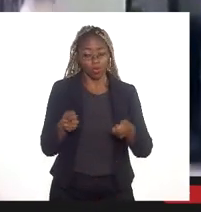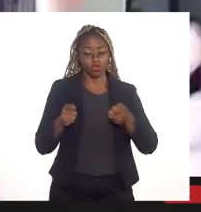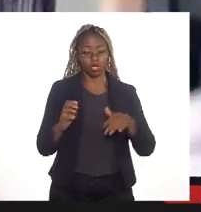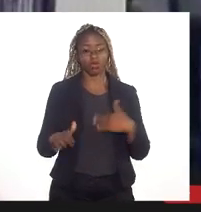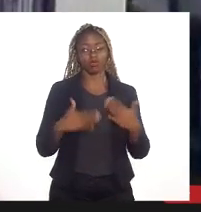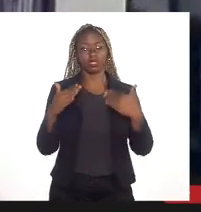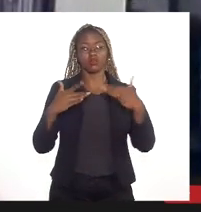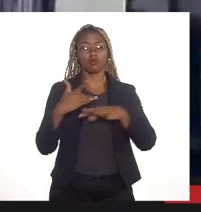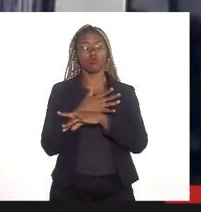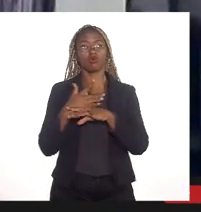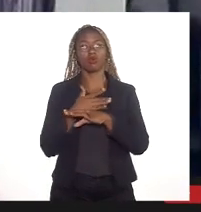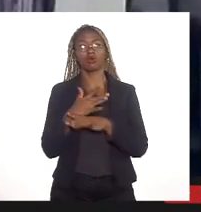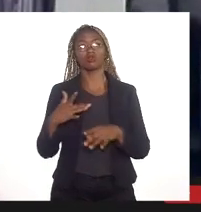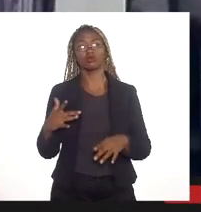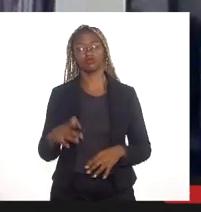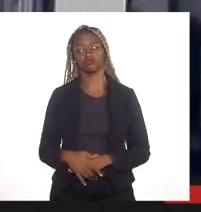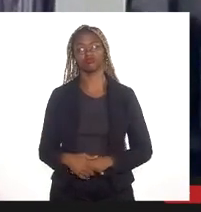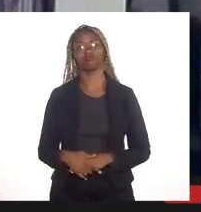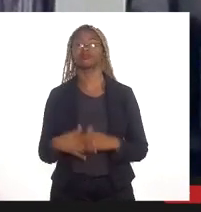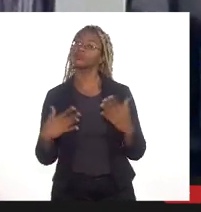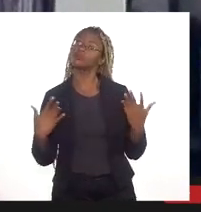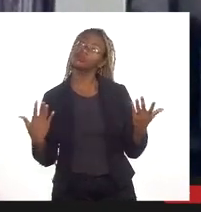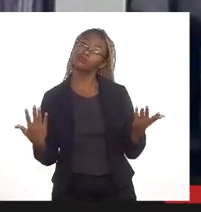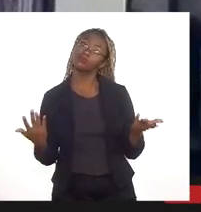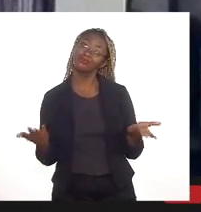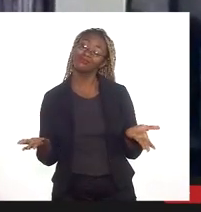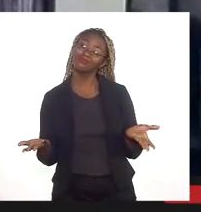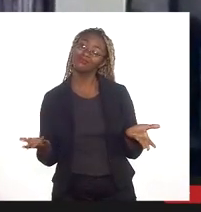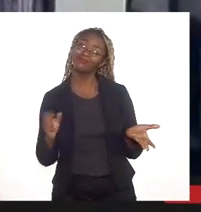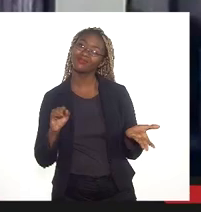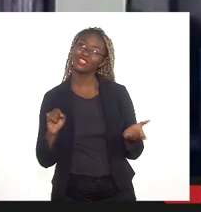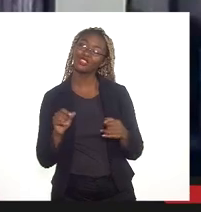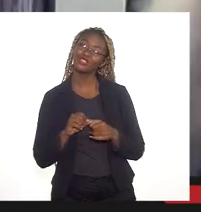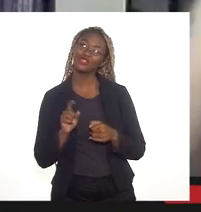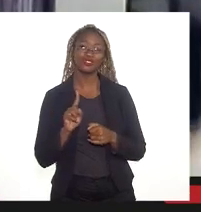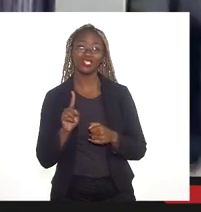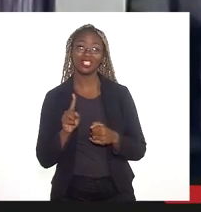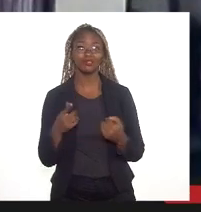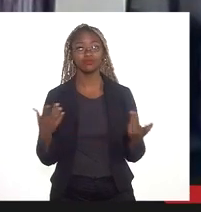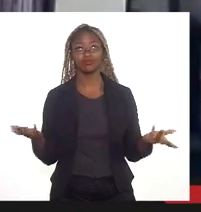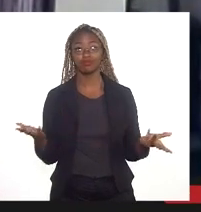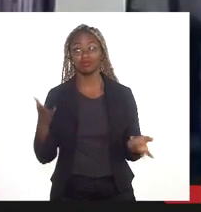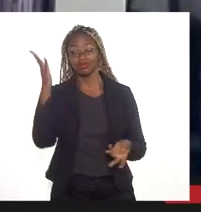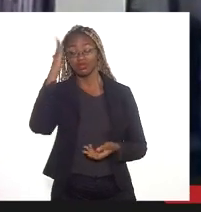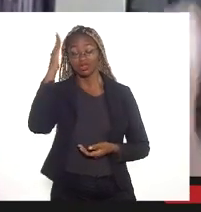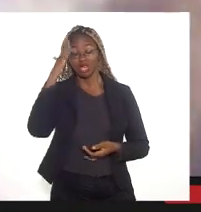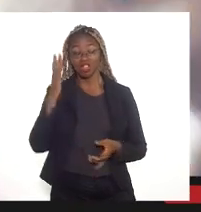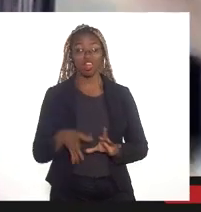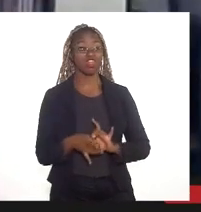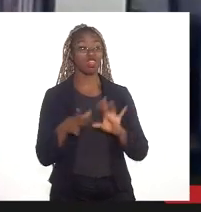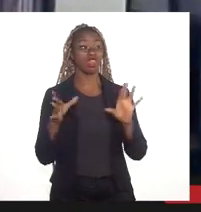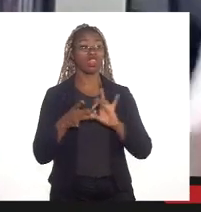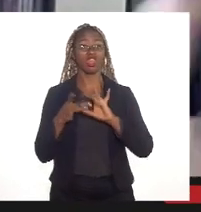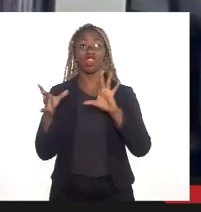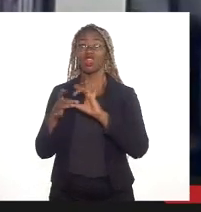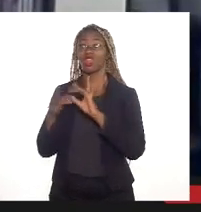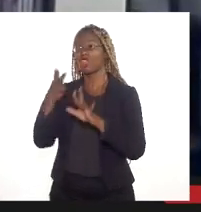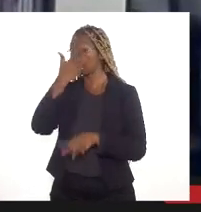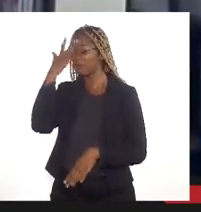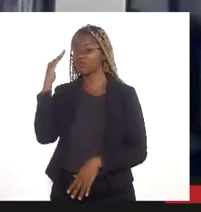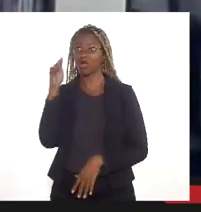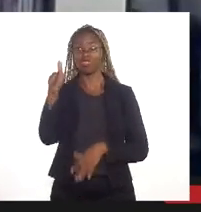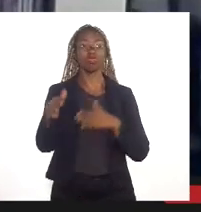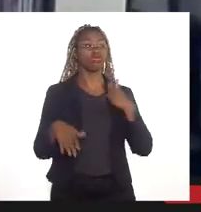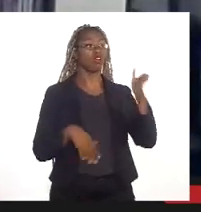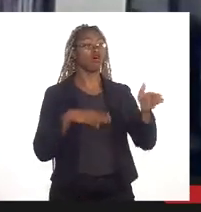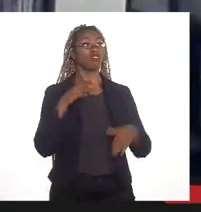Se isto não é feito, então é claro que a coisa fica ao Deus dará e a única coisa que